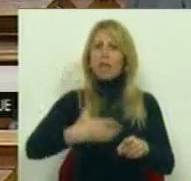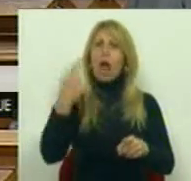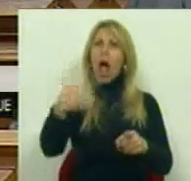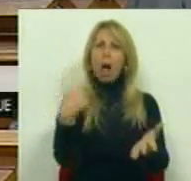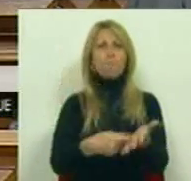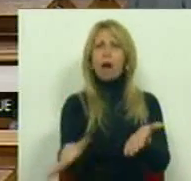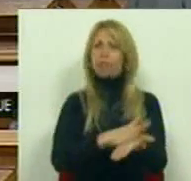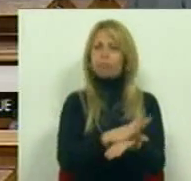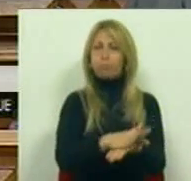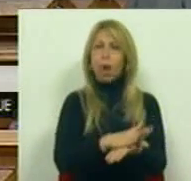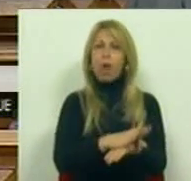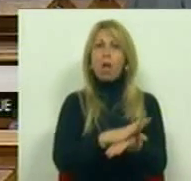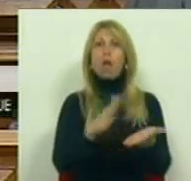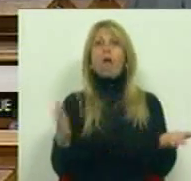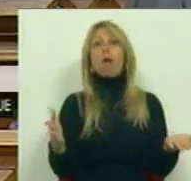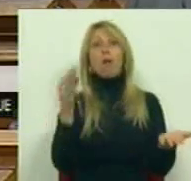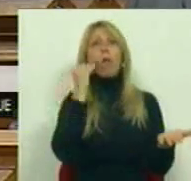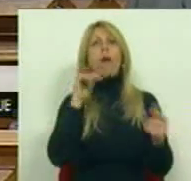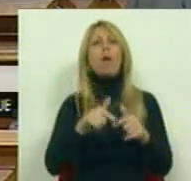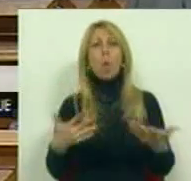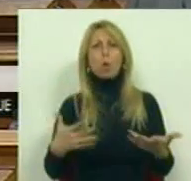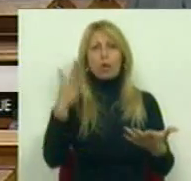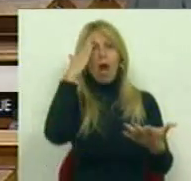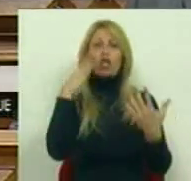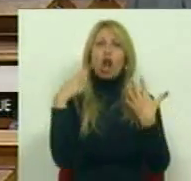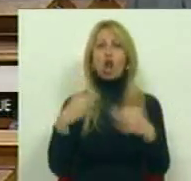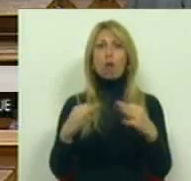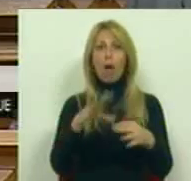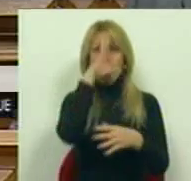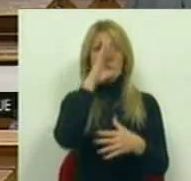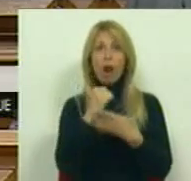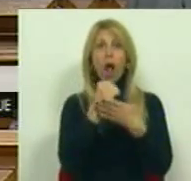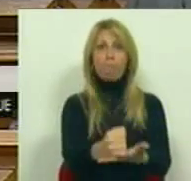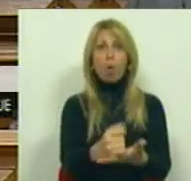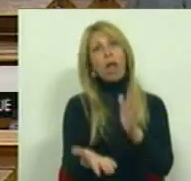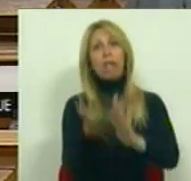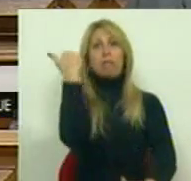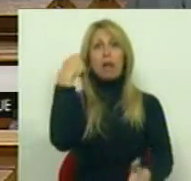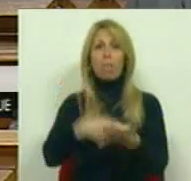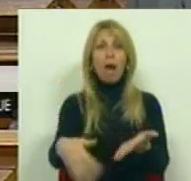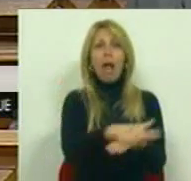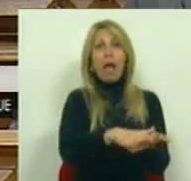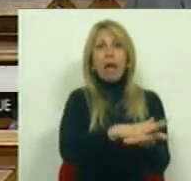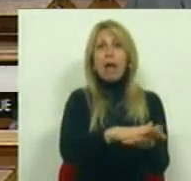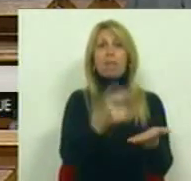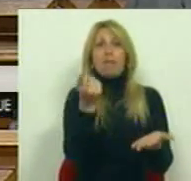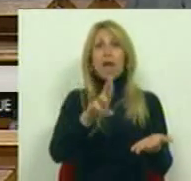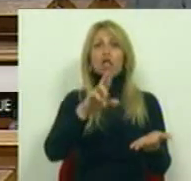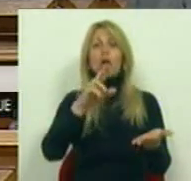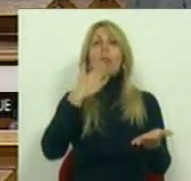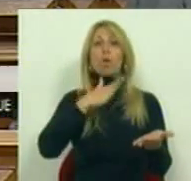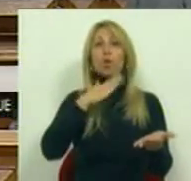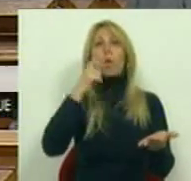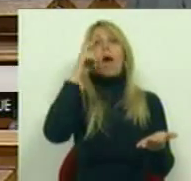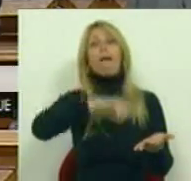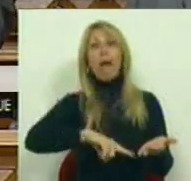podem achar natural que o Governo que apoia tenha retirado a isenção total das taxas moderadoras aos dadores de sangue? Nós não